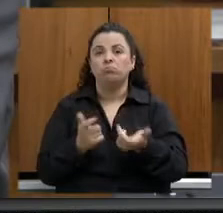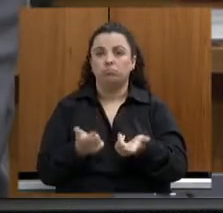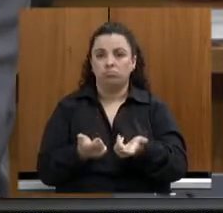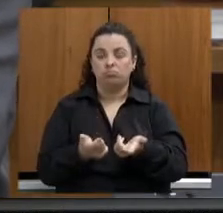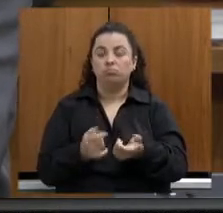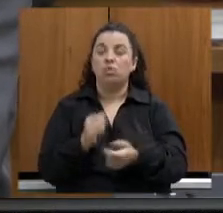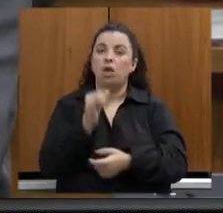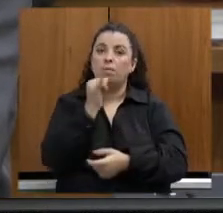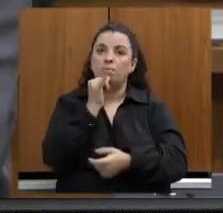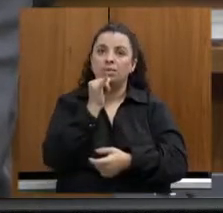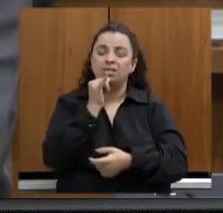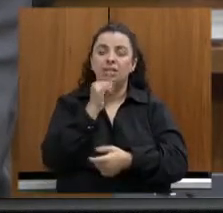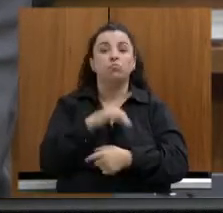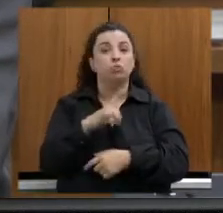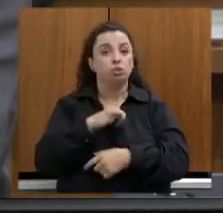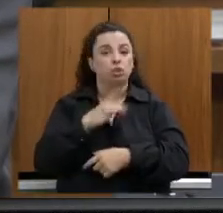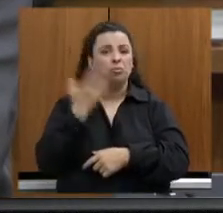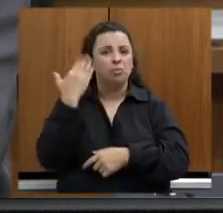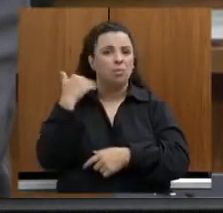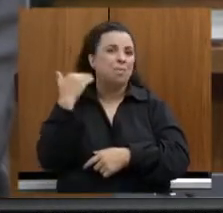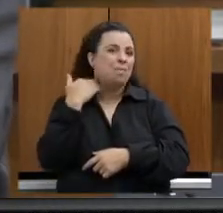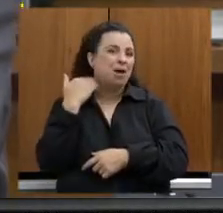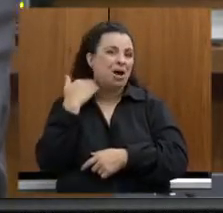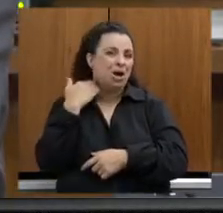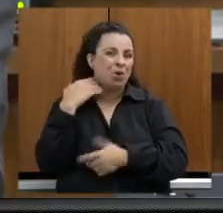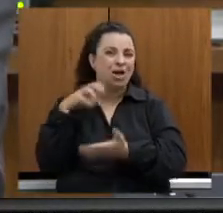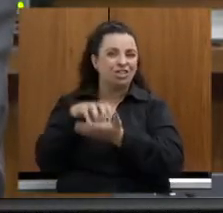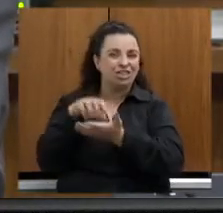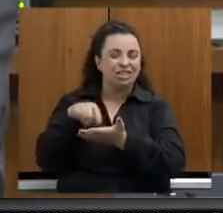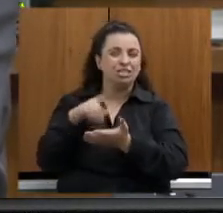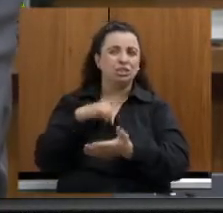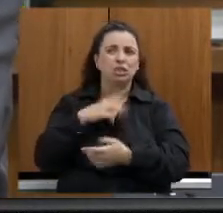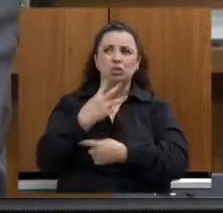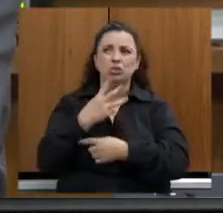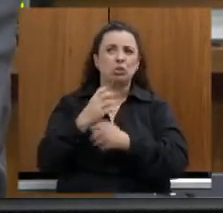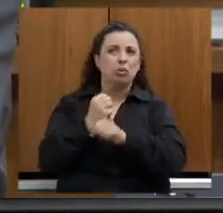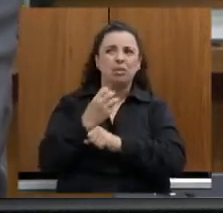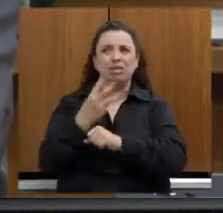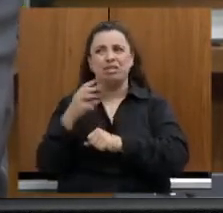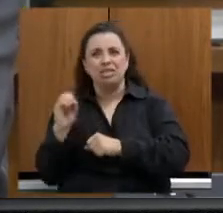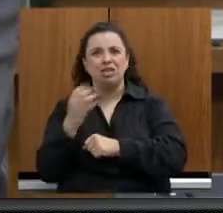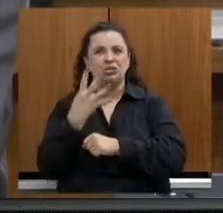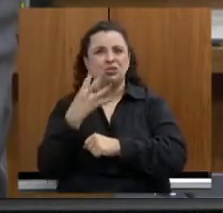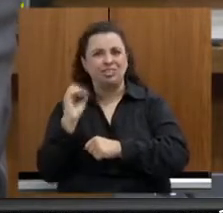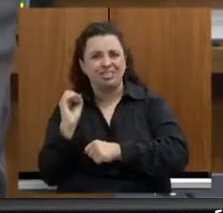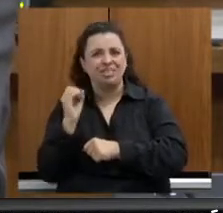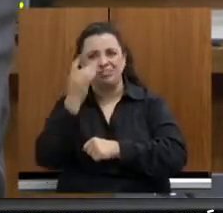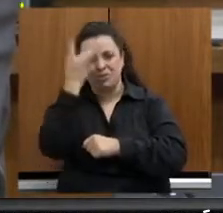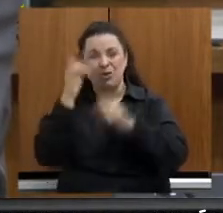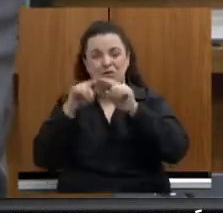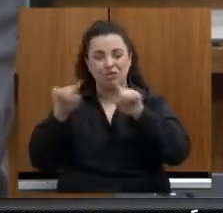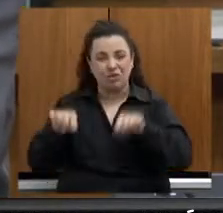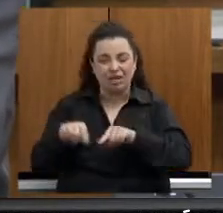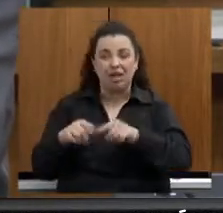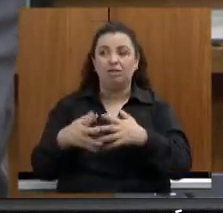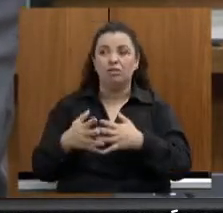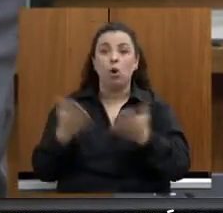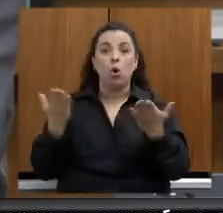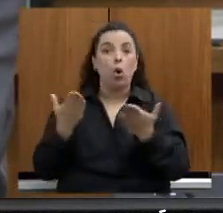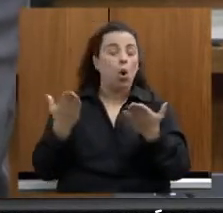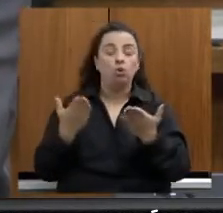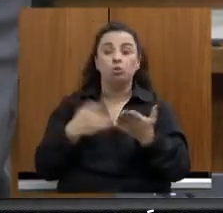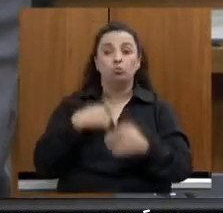nós tínhamos agências de banco com 300, 400 funcionários, e, o banco está totalmente automatizado.